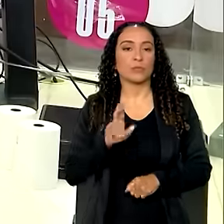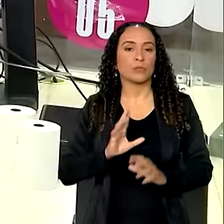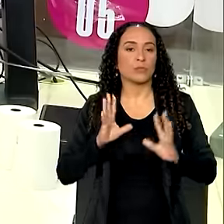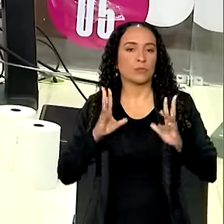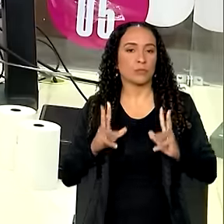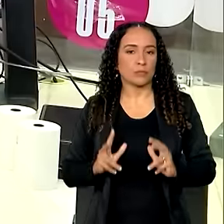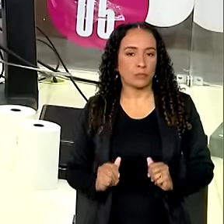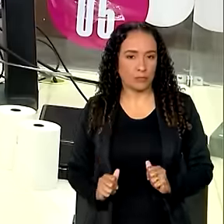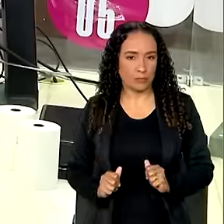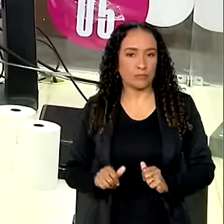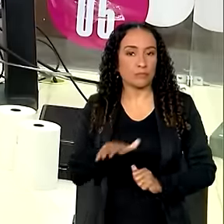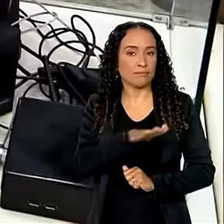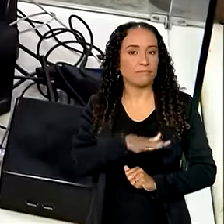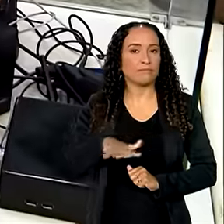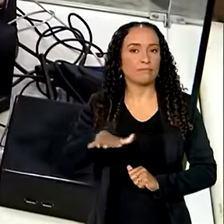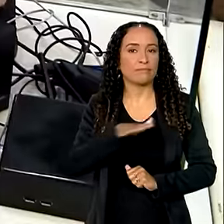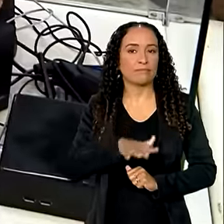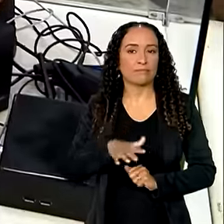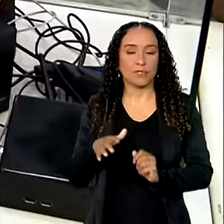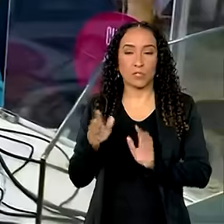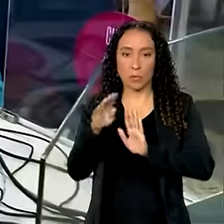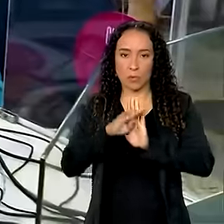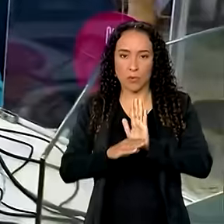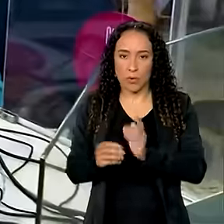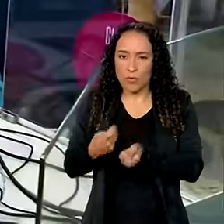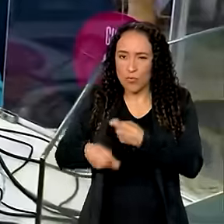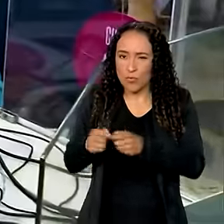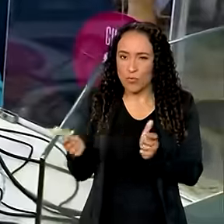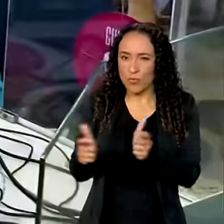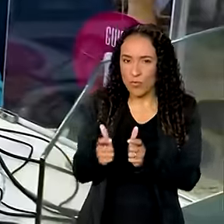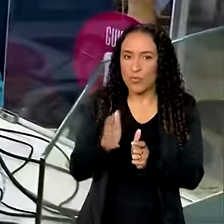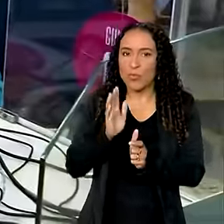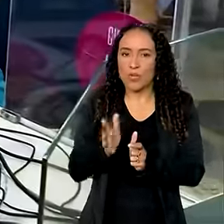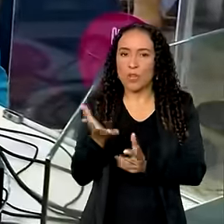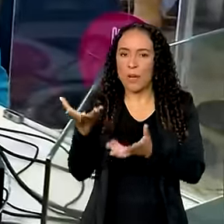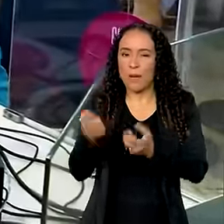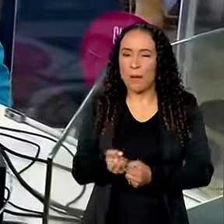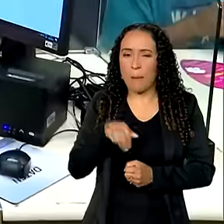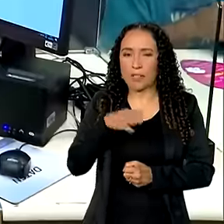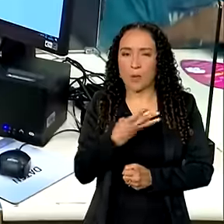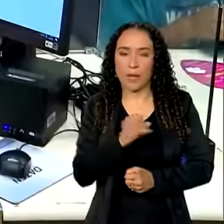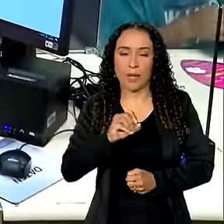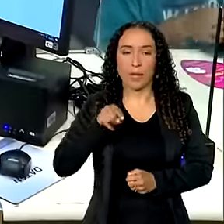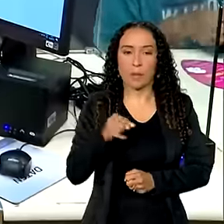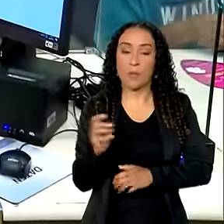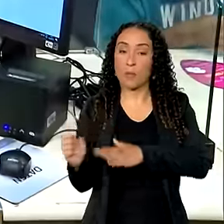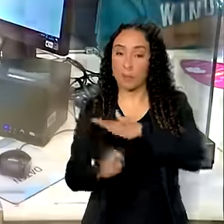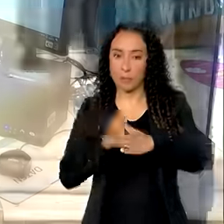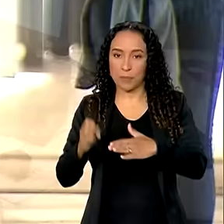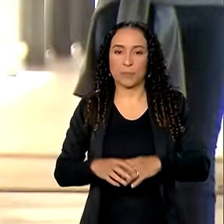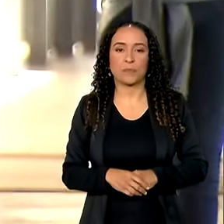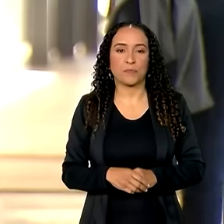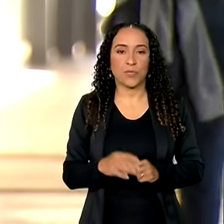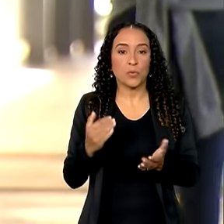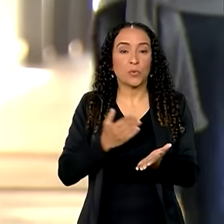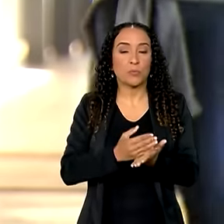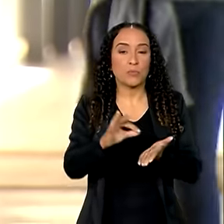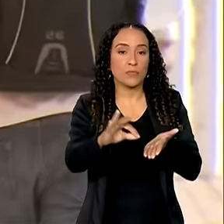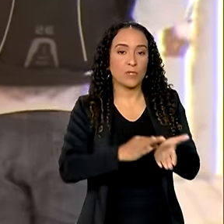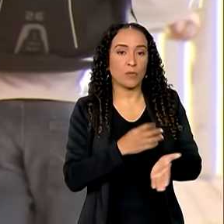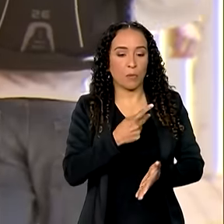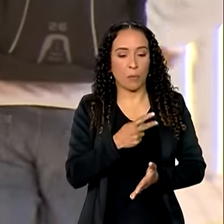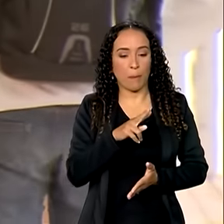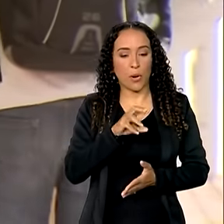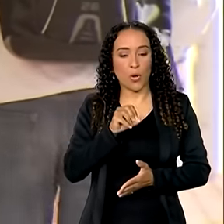Nome limpo na praça, desenrola pequenos negócios, já atendeu mais de 40 mil empresas. Começam as